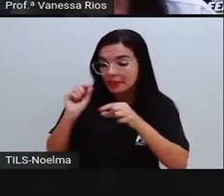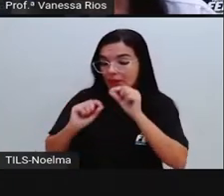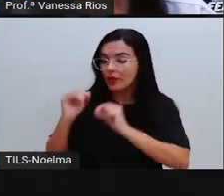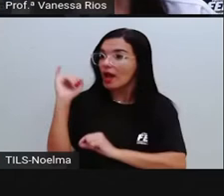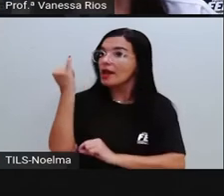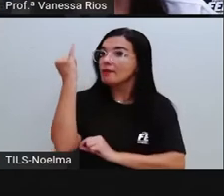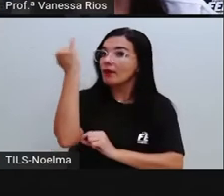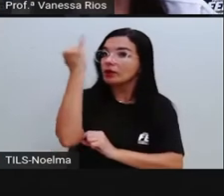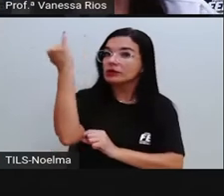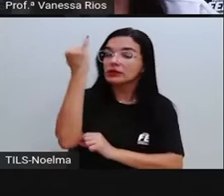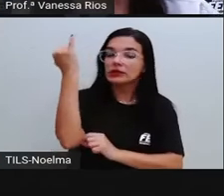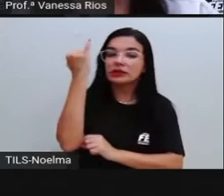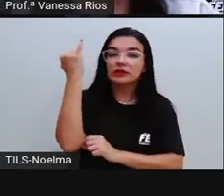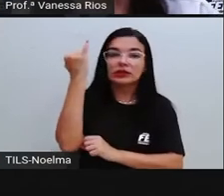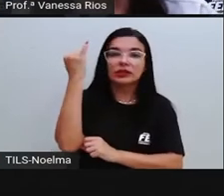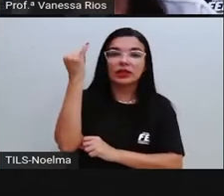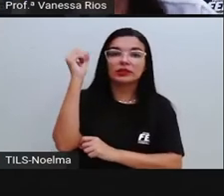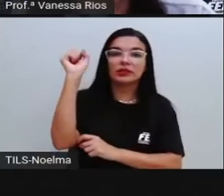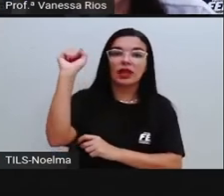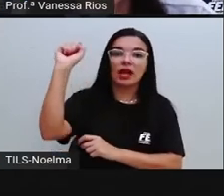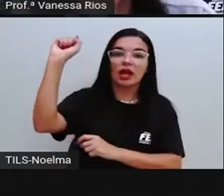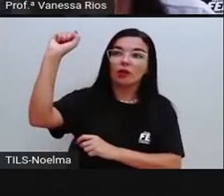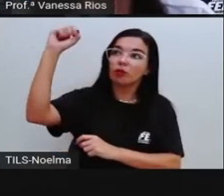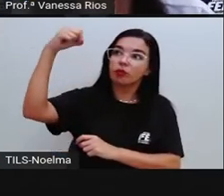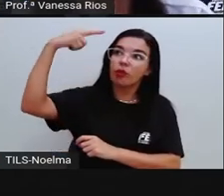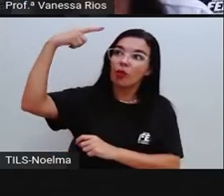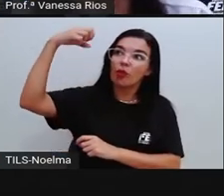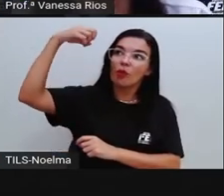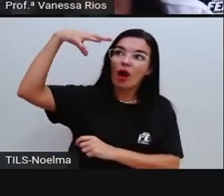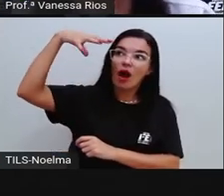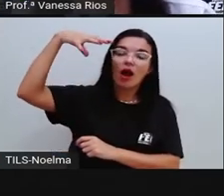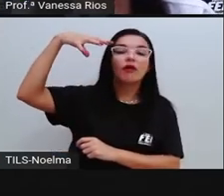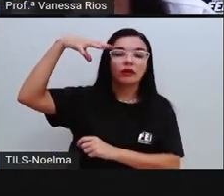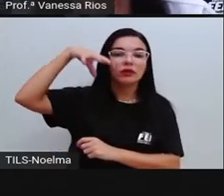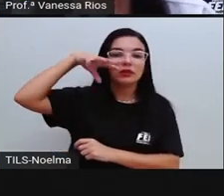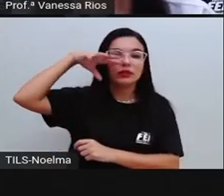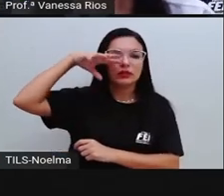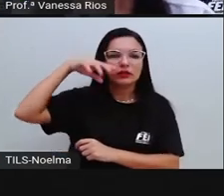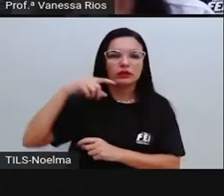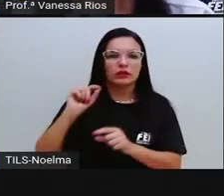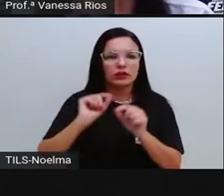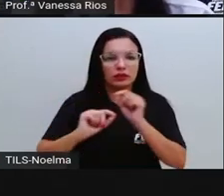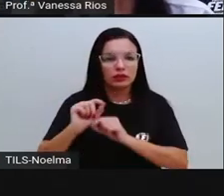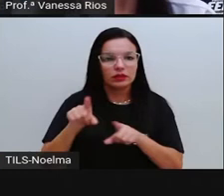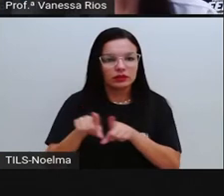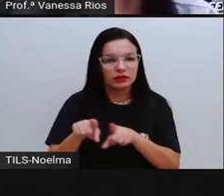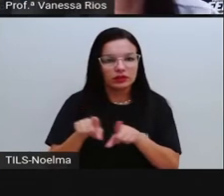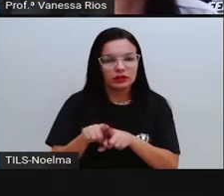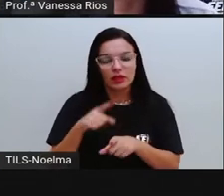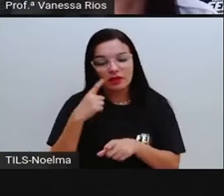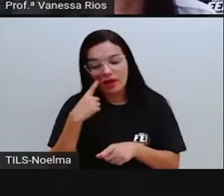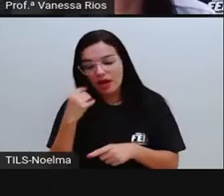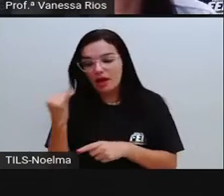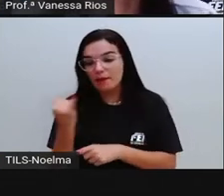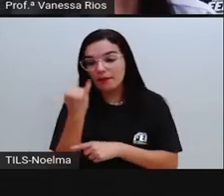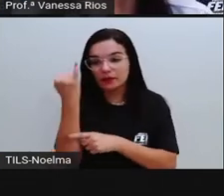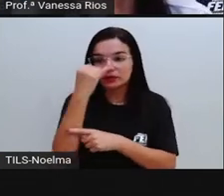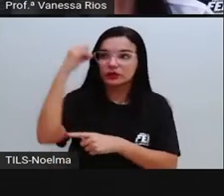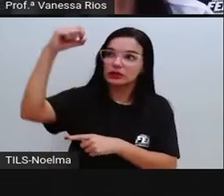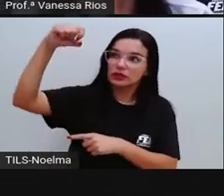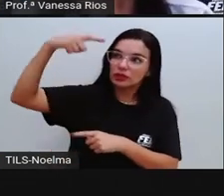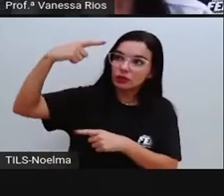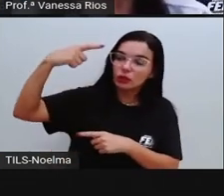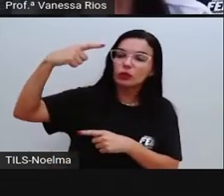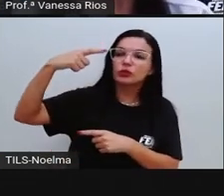energia luminosa transmitida pelo sol, não é? Perceber a importância da luz dentro do processo